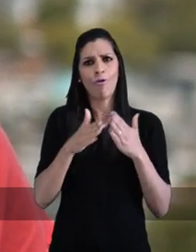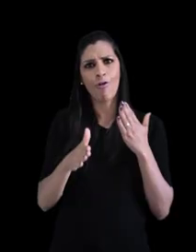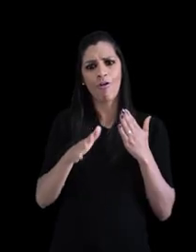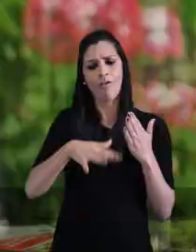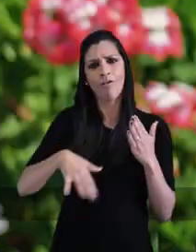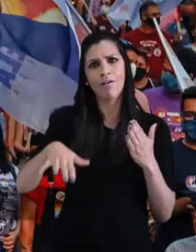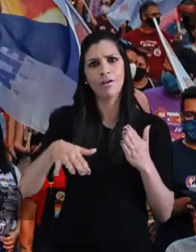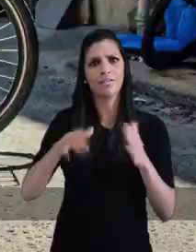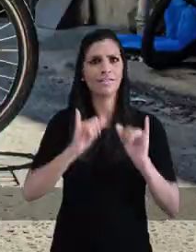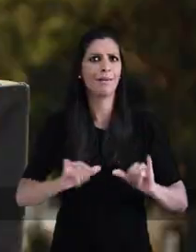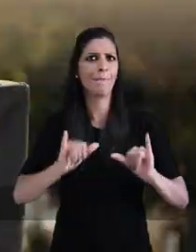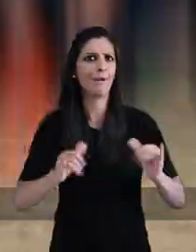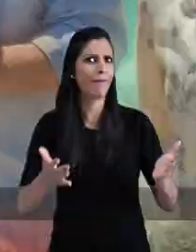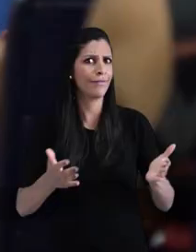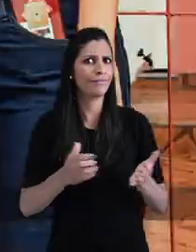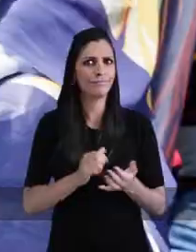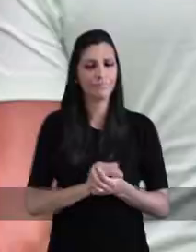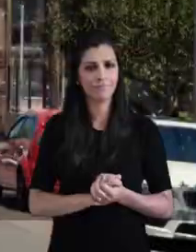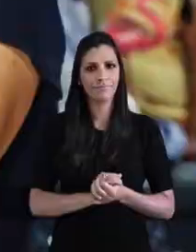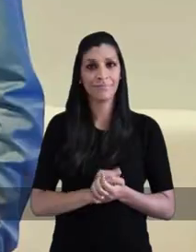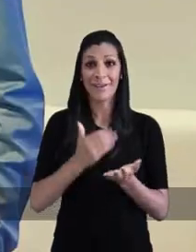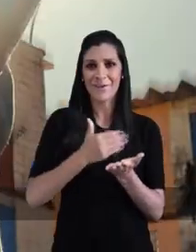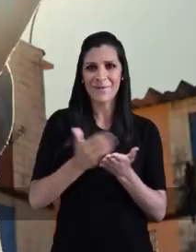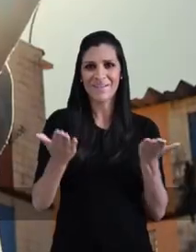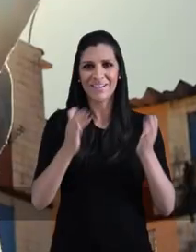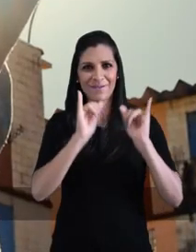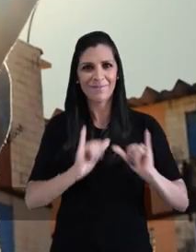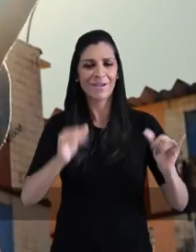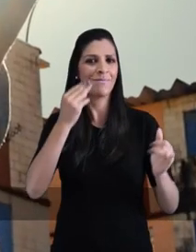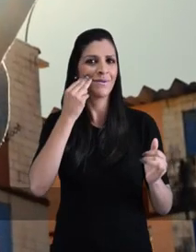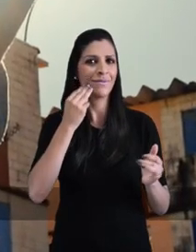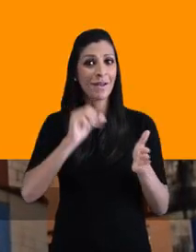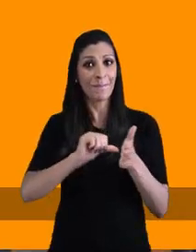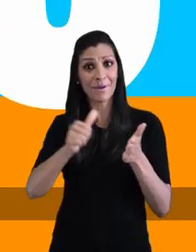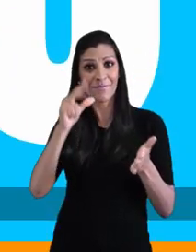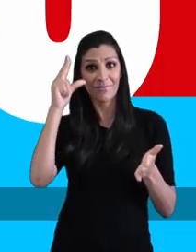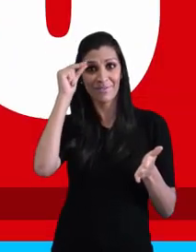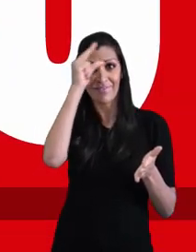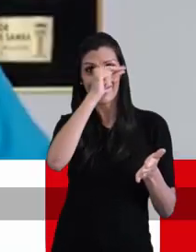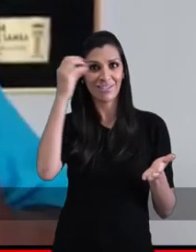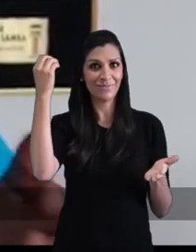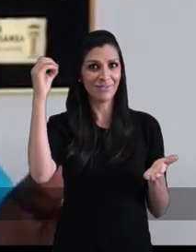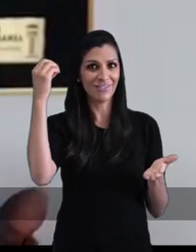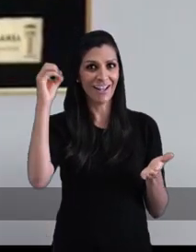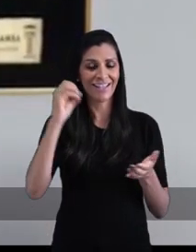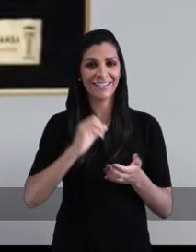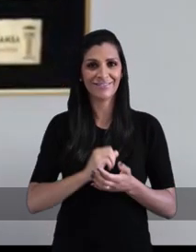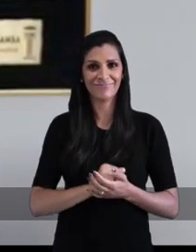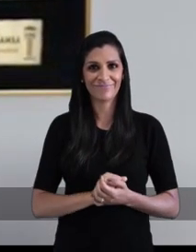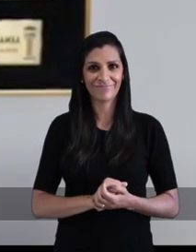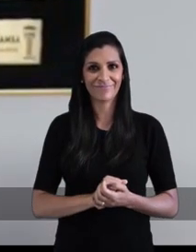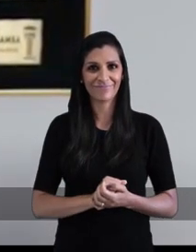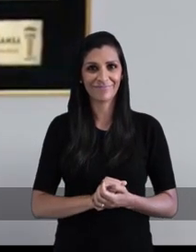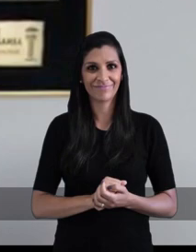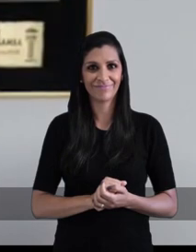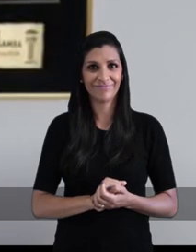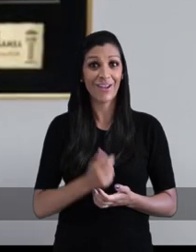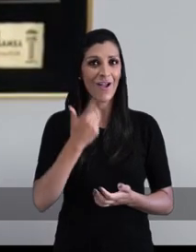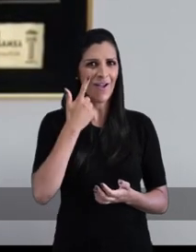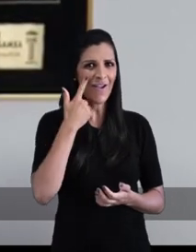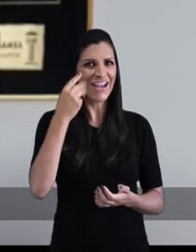na tua campanha. Começa agora o programa de Manuela Dávila, a primeira prefeita de Porto Alegre. Olha a Manuela aí, gente!